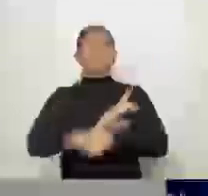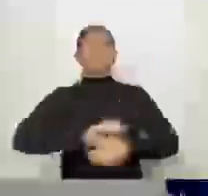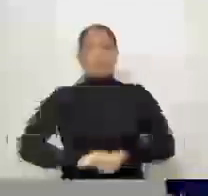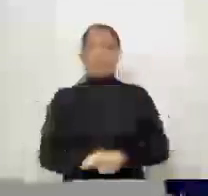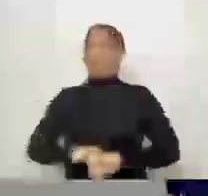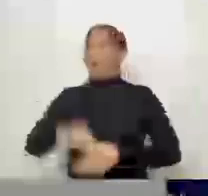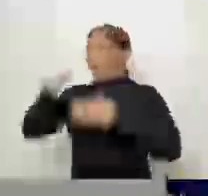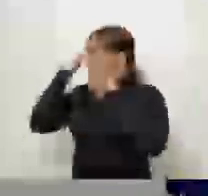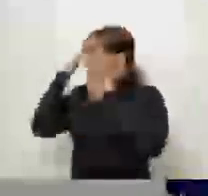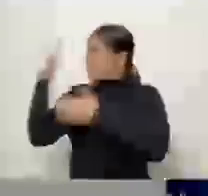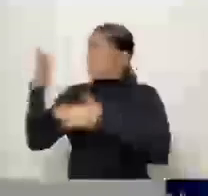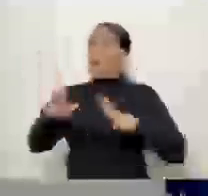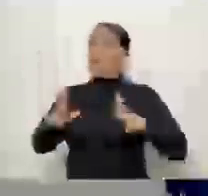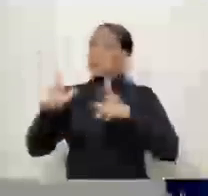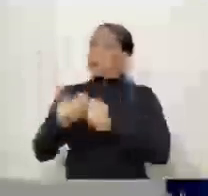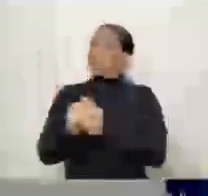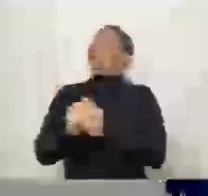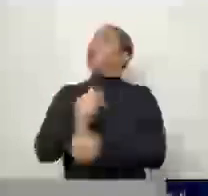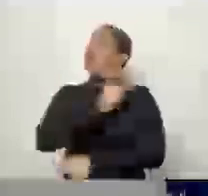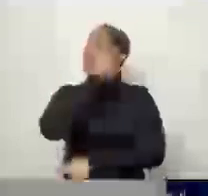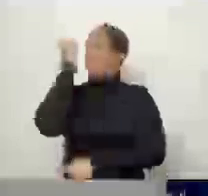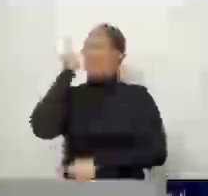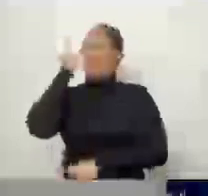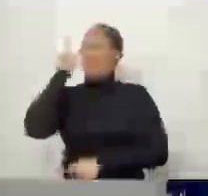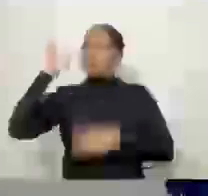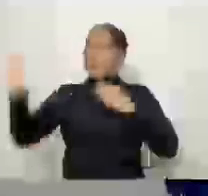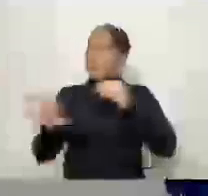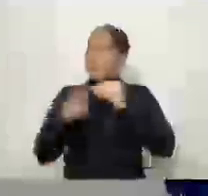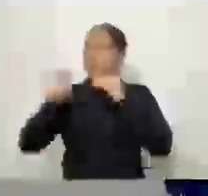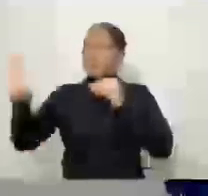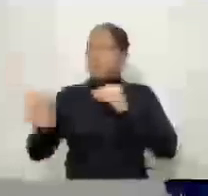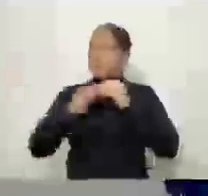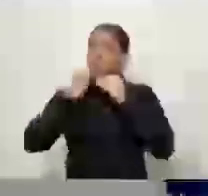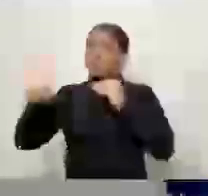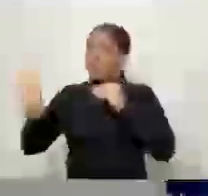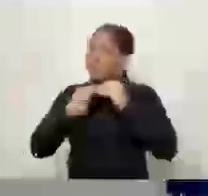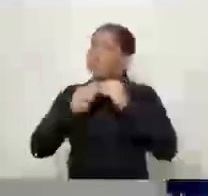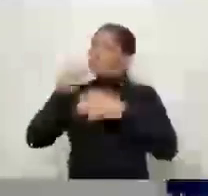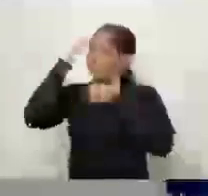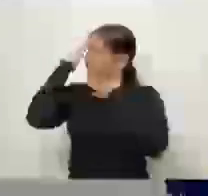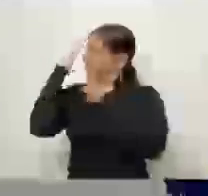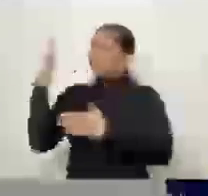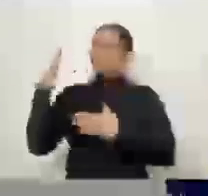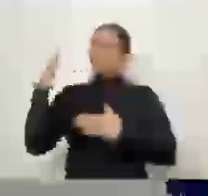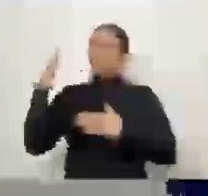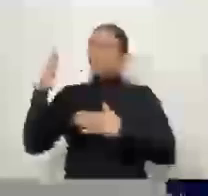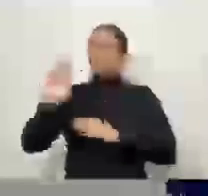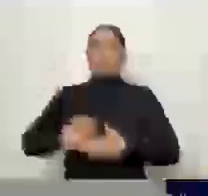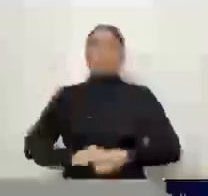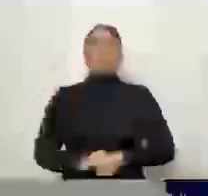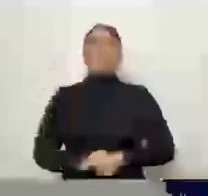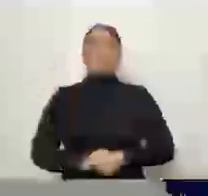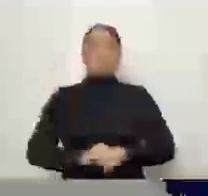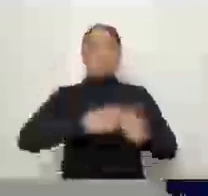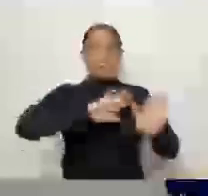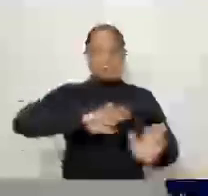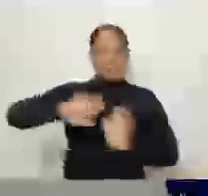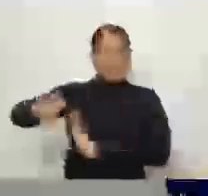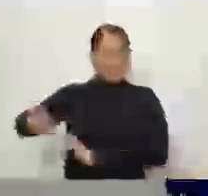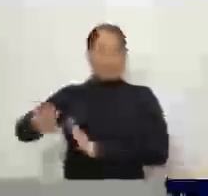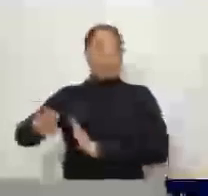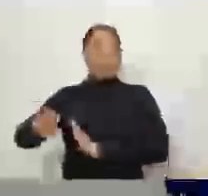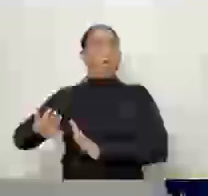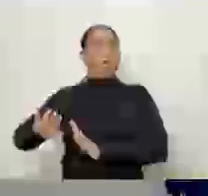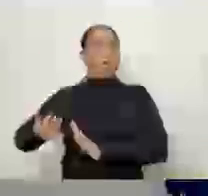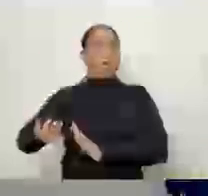pensamento. Outra coisa que tem que ser olhada com carinho. Ali existem documentos históricos do nosso município.